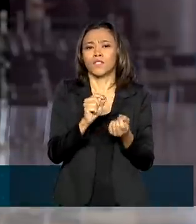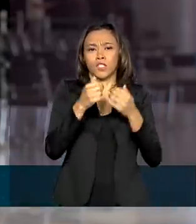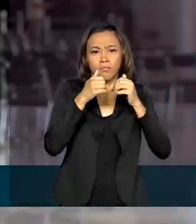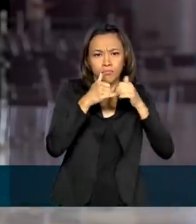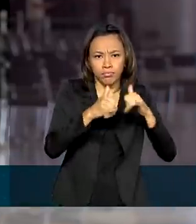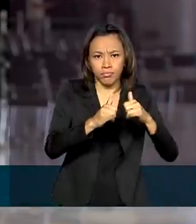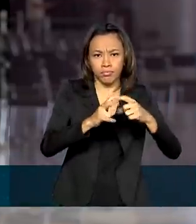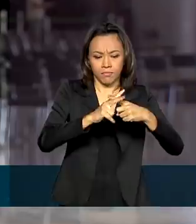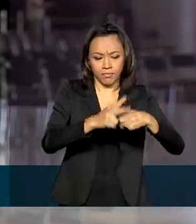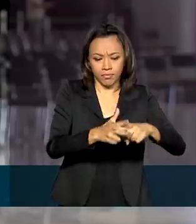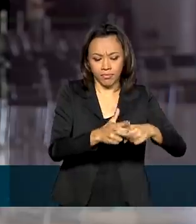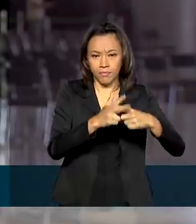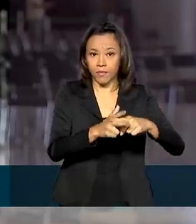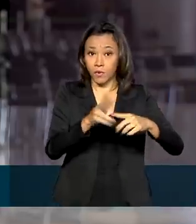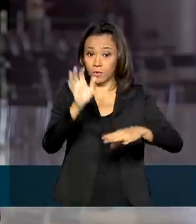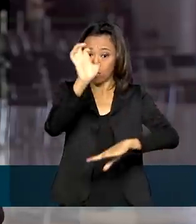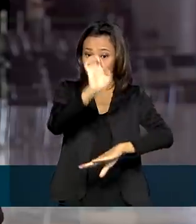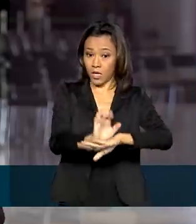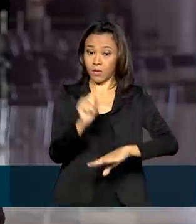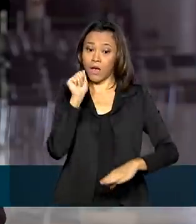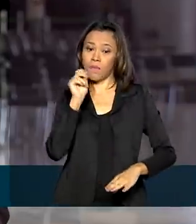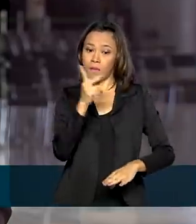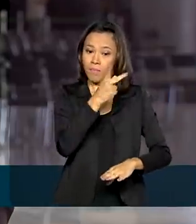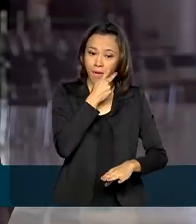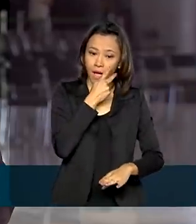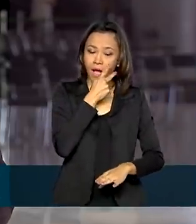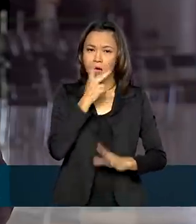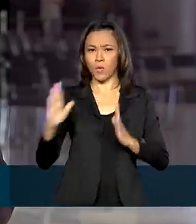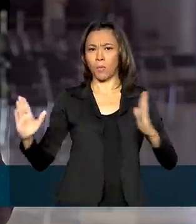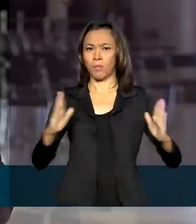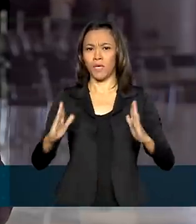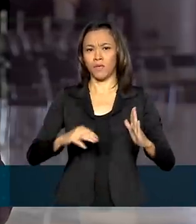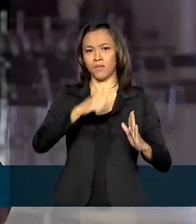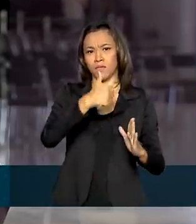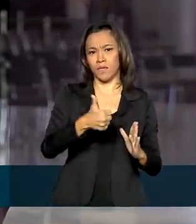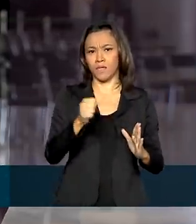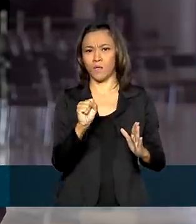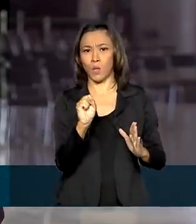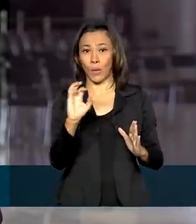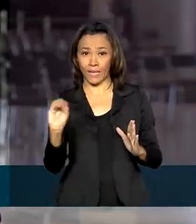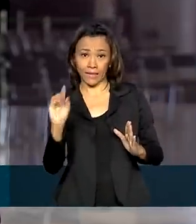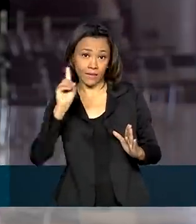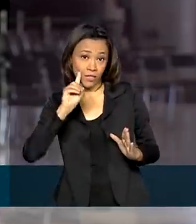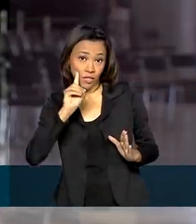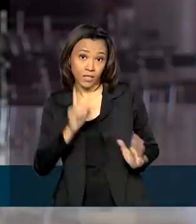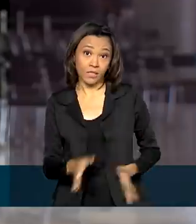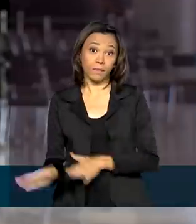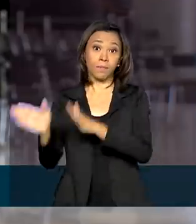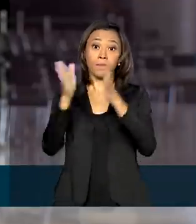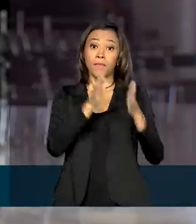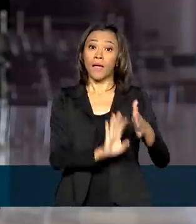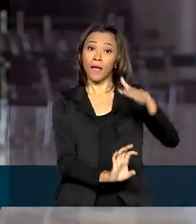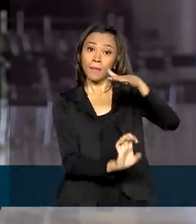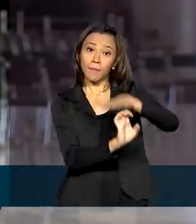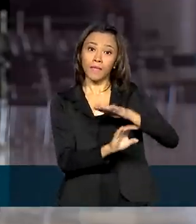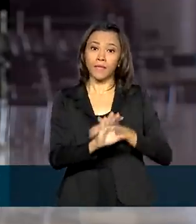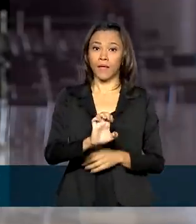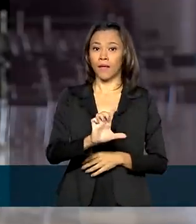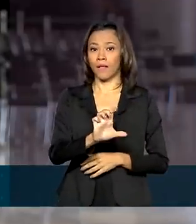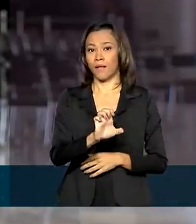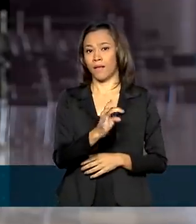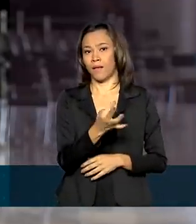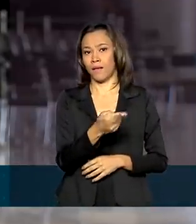energia elétrica no Amapá será válida por 180 dias. Só a Eletrobras anunciou inicialmente a